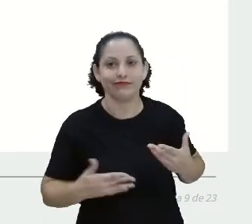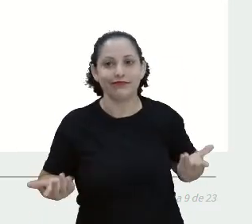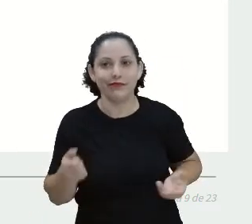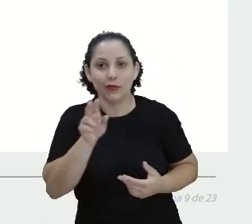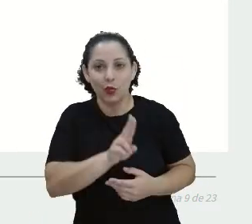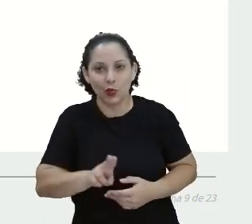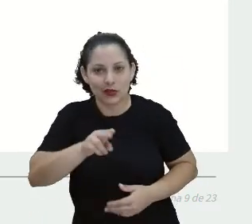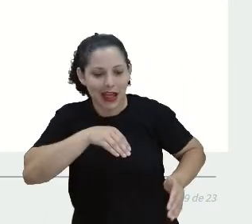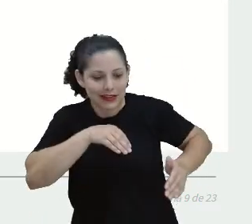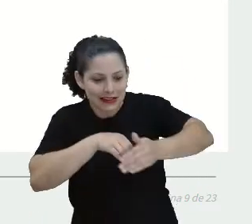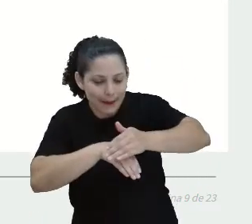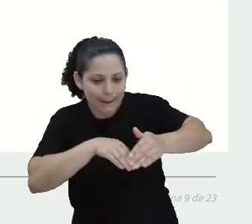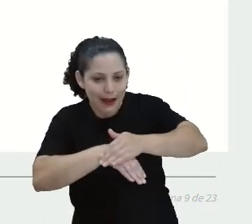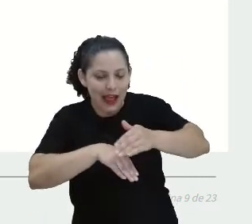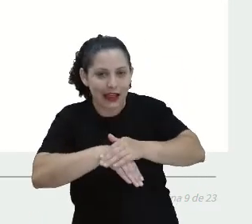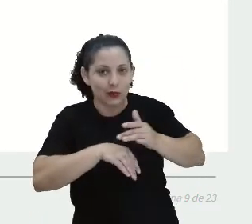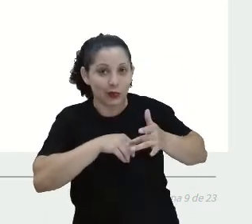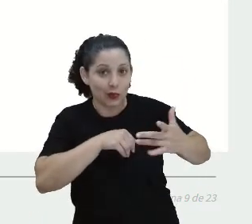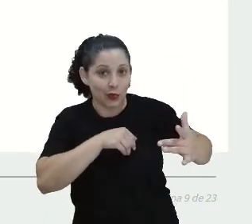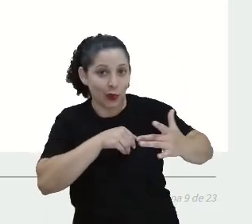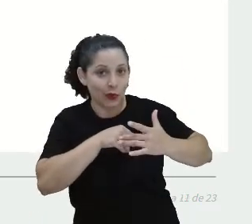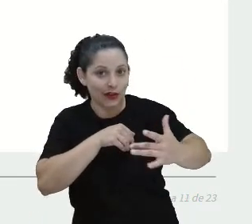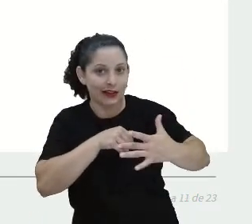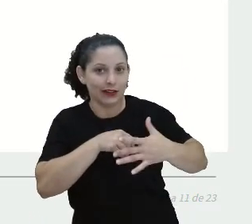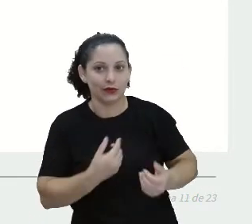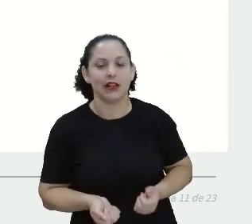dourado para ajudar na caminhada.